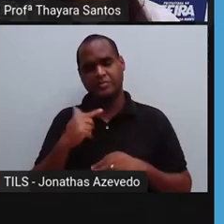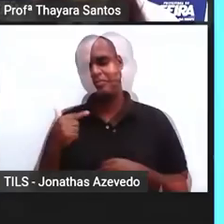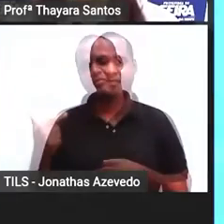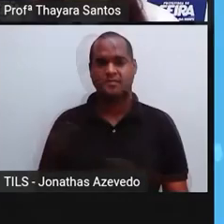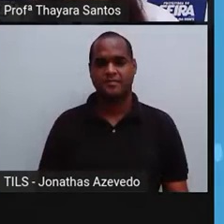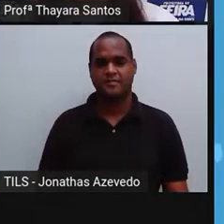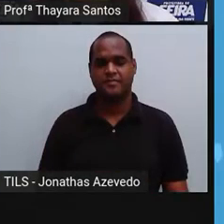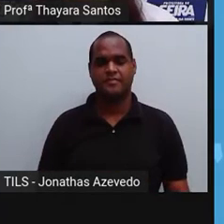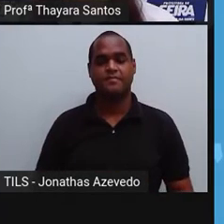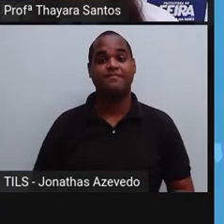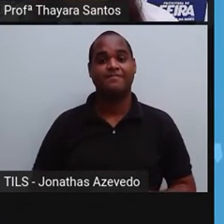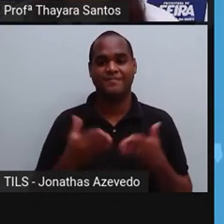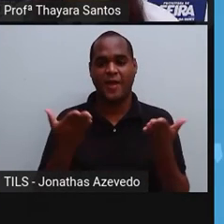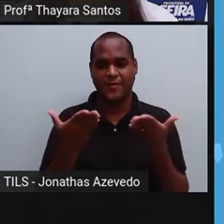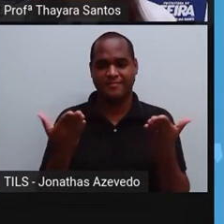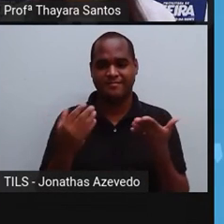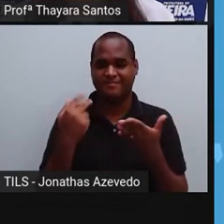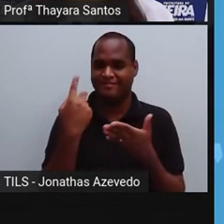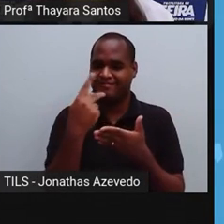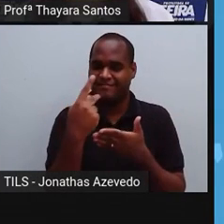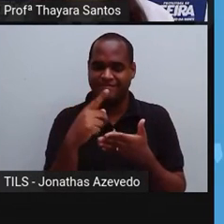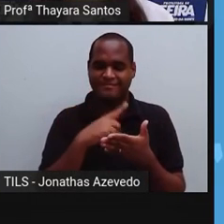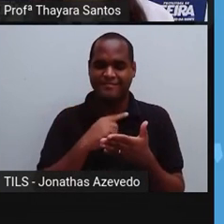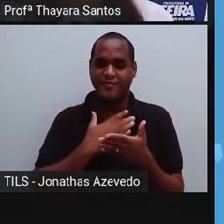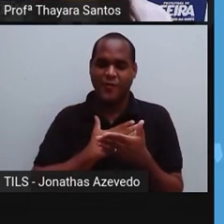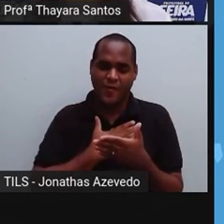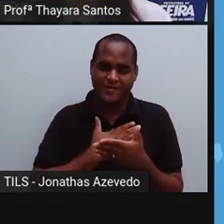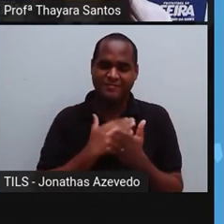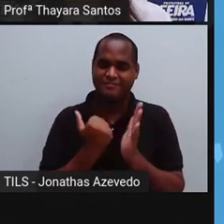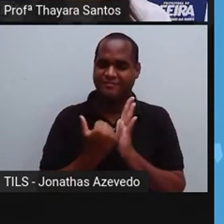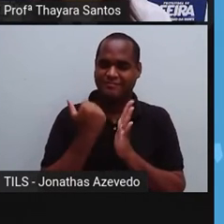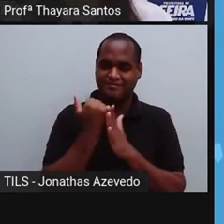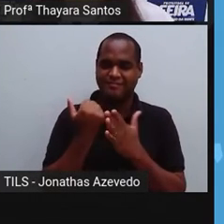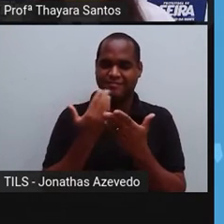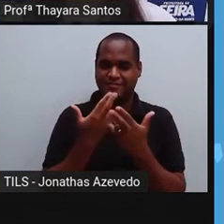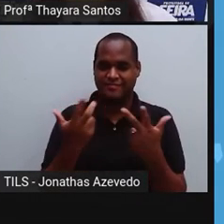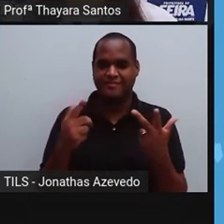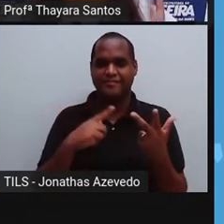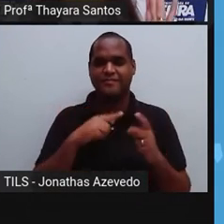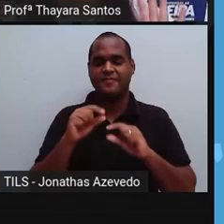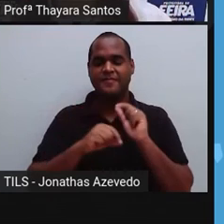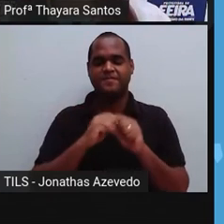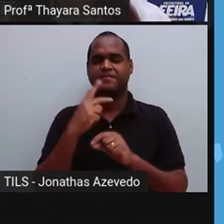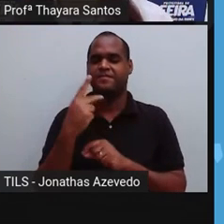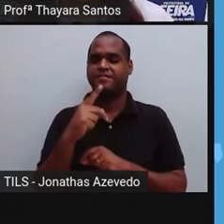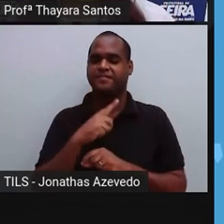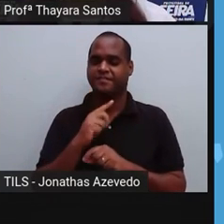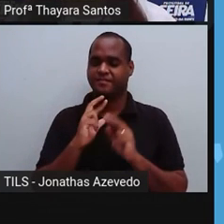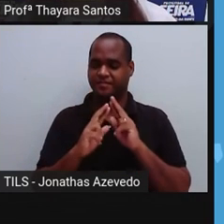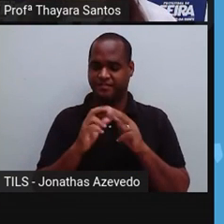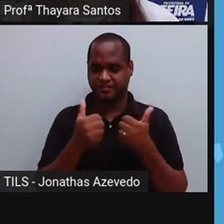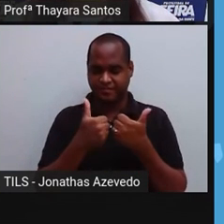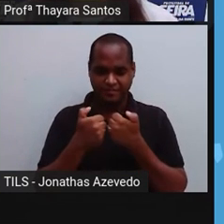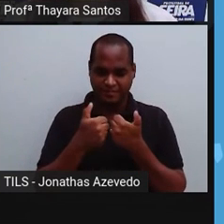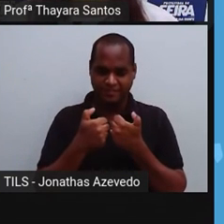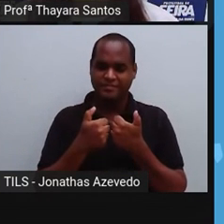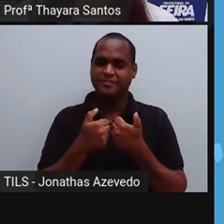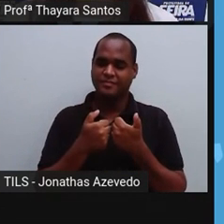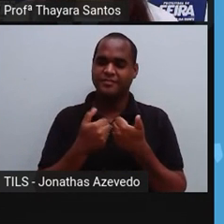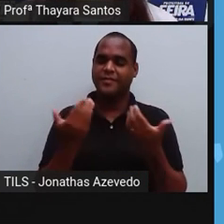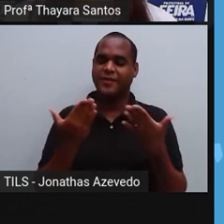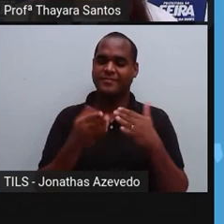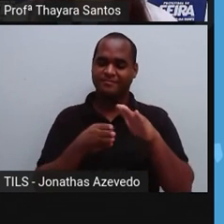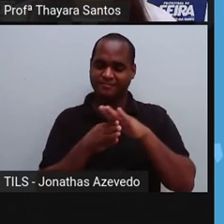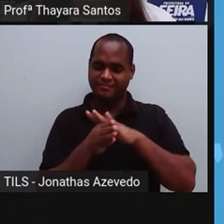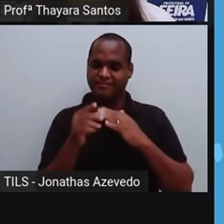Tá? E agora, chegou a hora que eu sei que vocês mais gostam aí do outro lado, que é a hora que a gente vai para o nosso game. E para ter